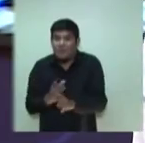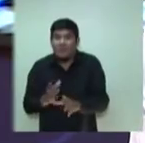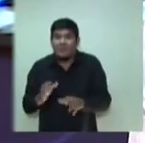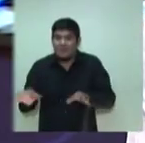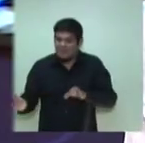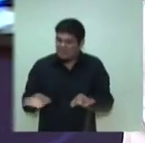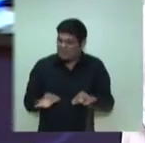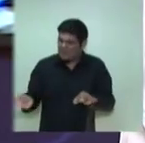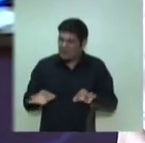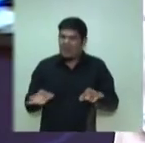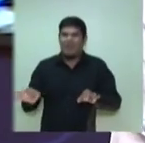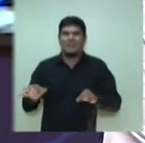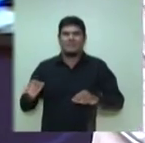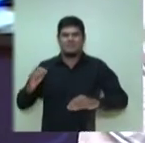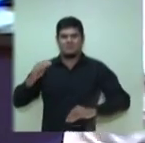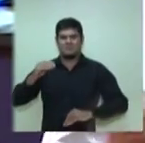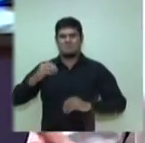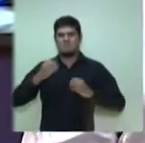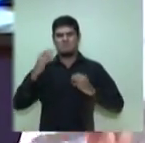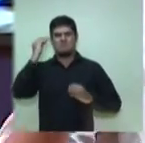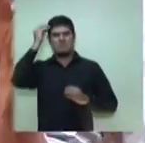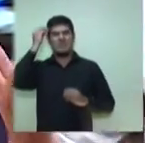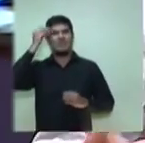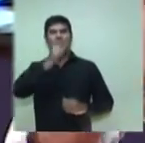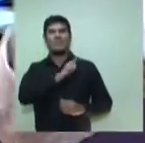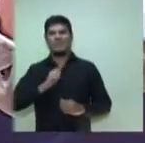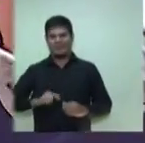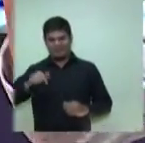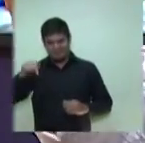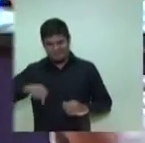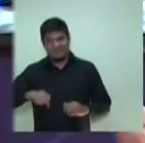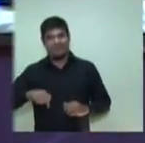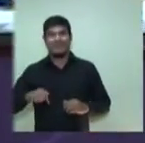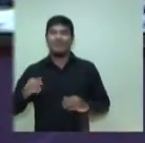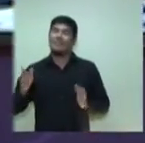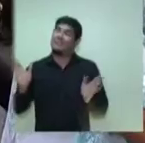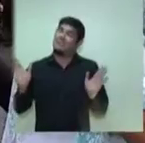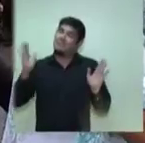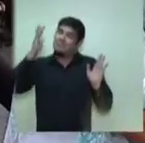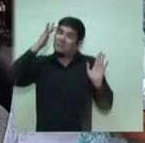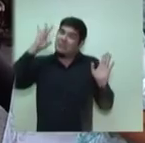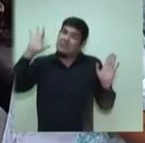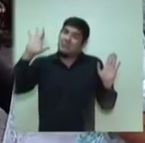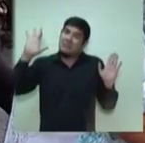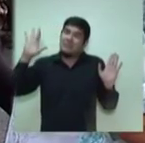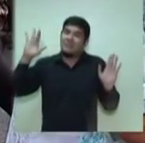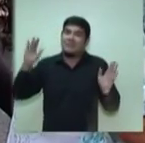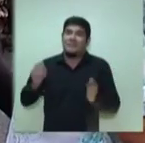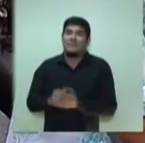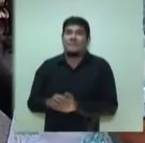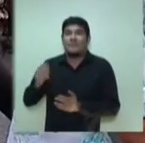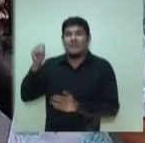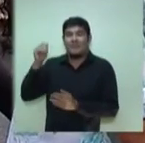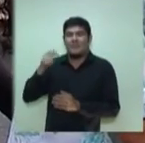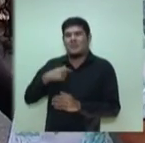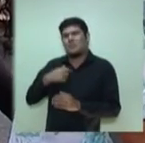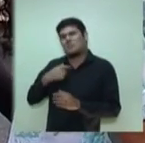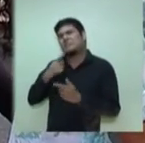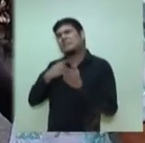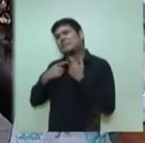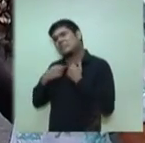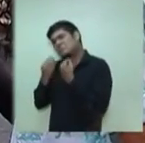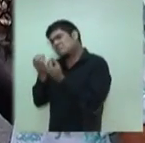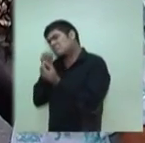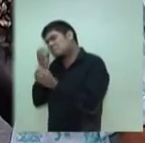para governar essa cidade. E quem sabe amanhã o governo do estado já tentou tão precocemente. Desejo o melhor para ele.